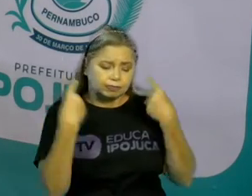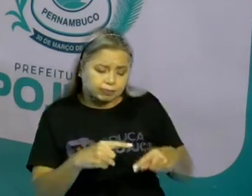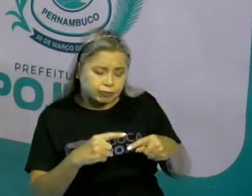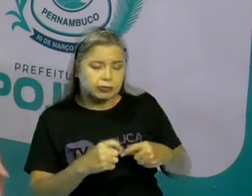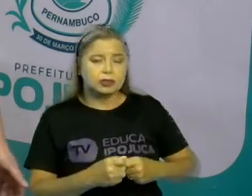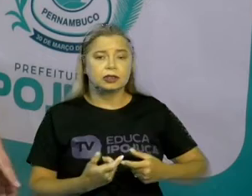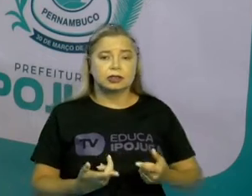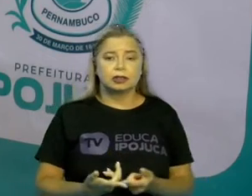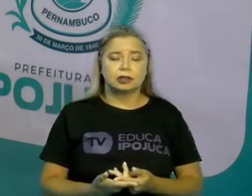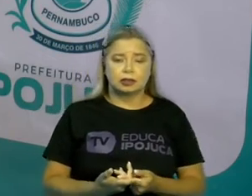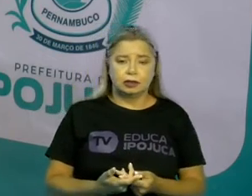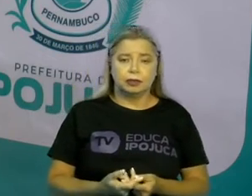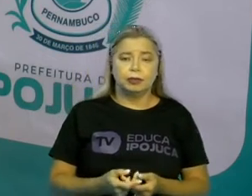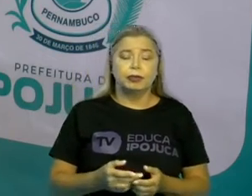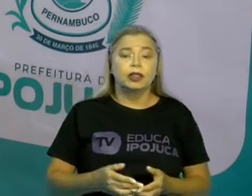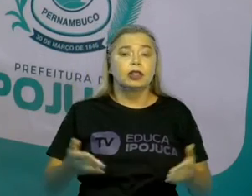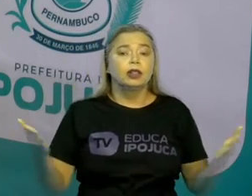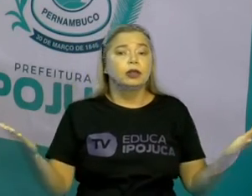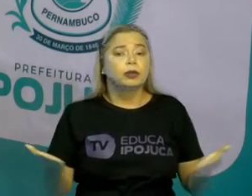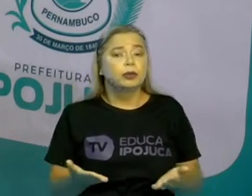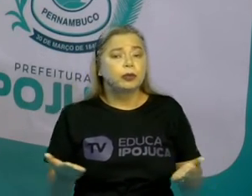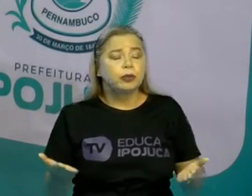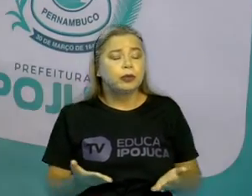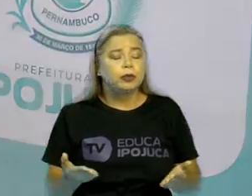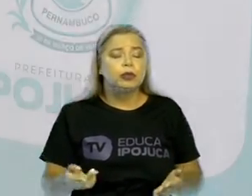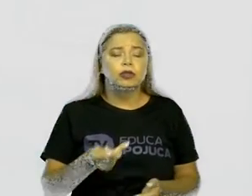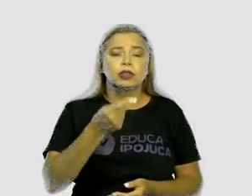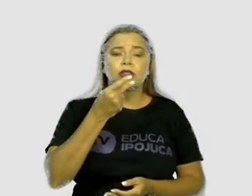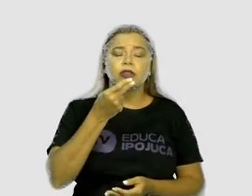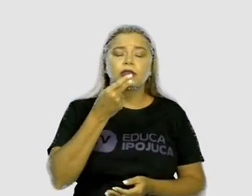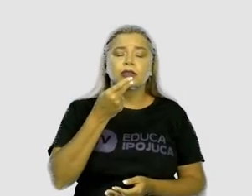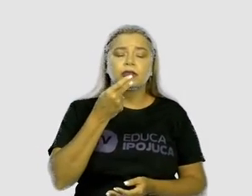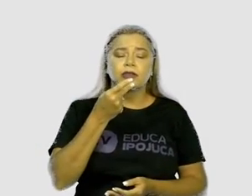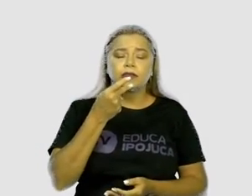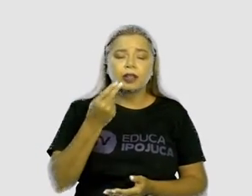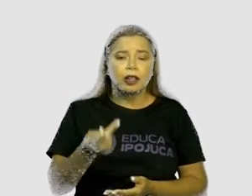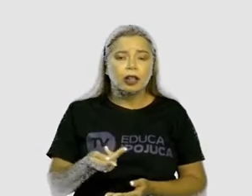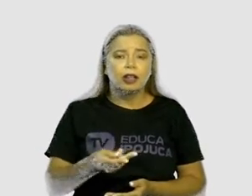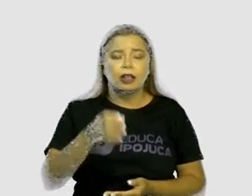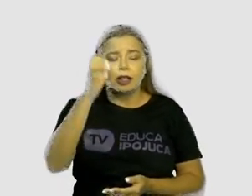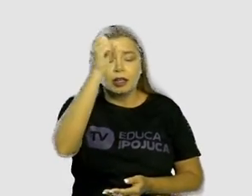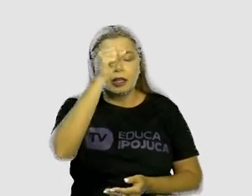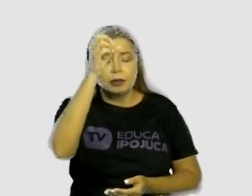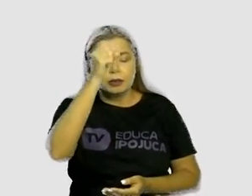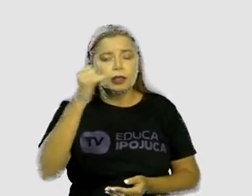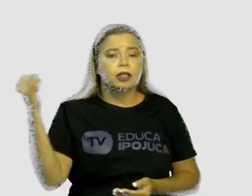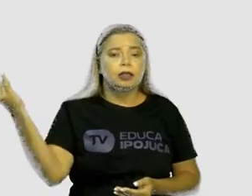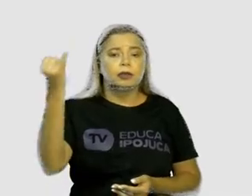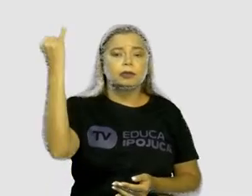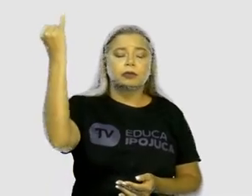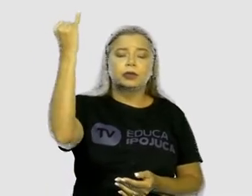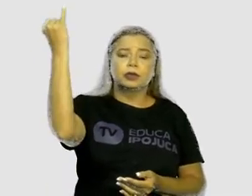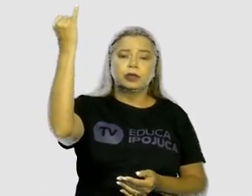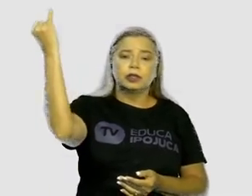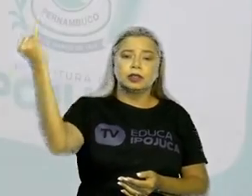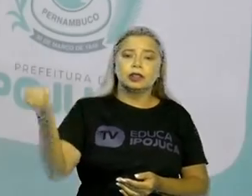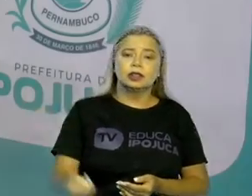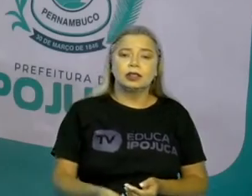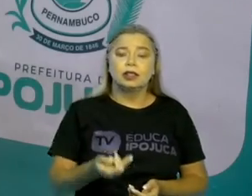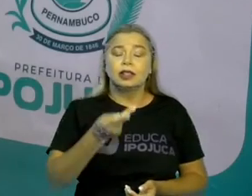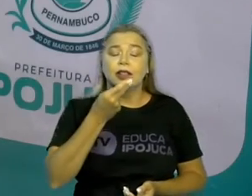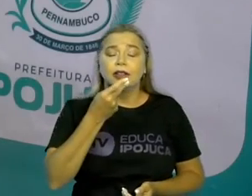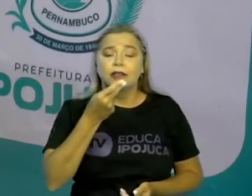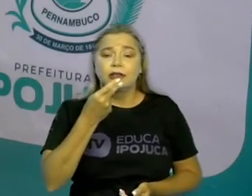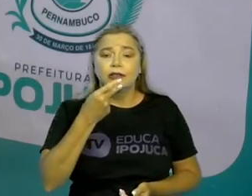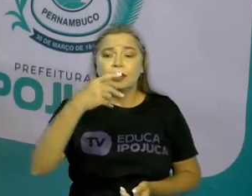vamos destacar a importância dos elementos que constroem a sequência narrativa nos textos de Cordel. Então, a